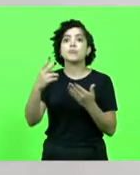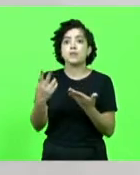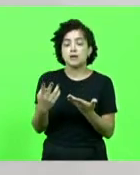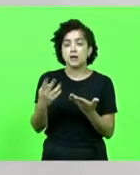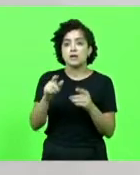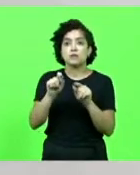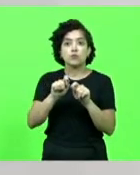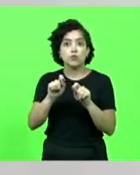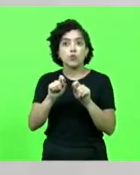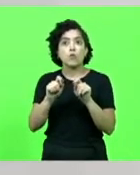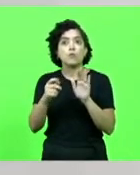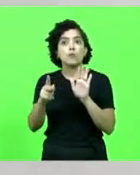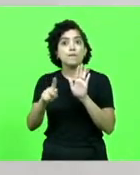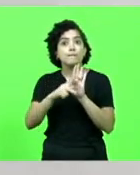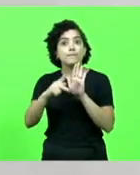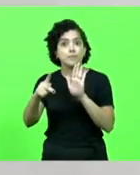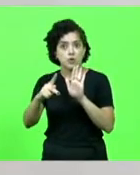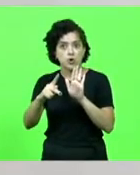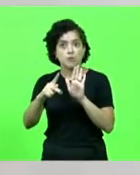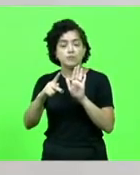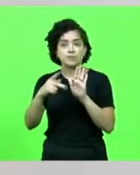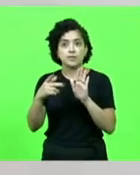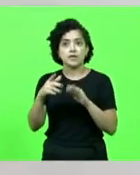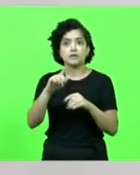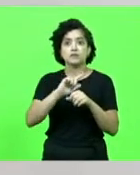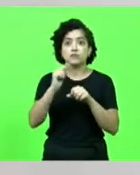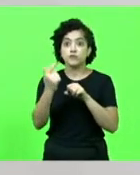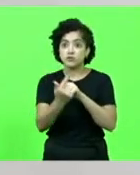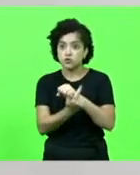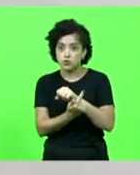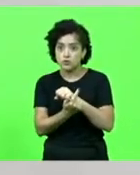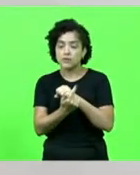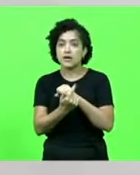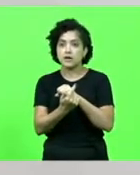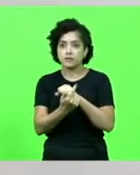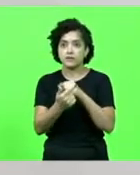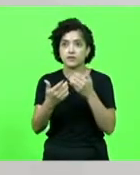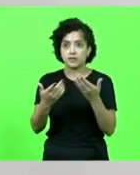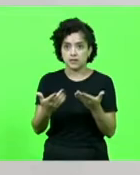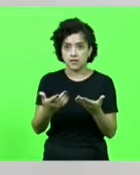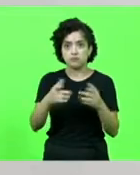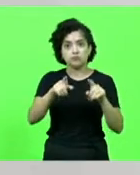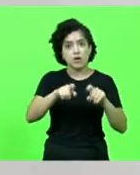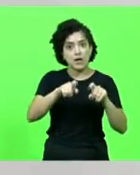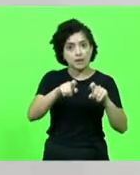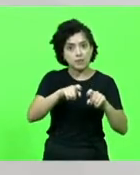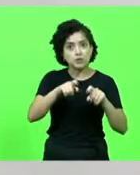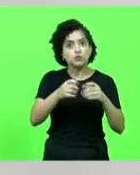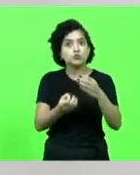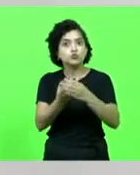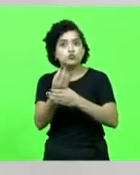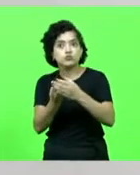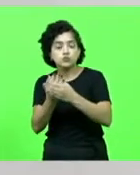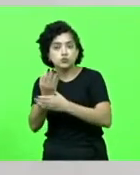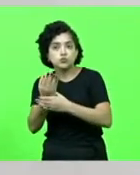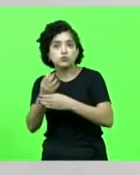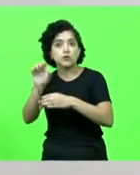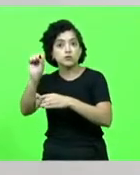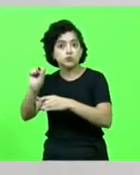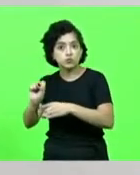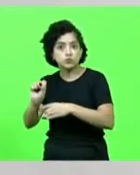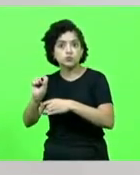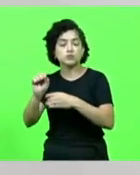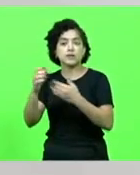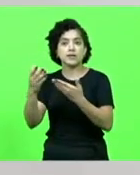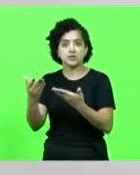pertencente à mesma unidade geográfica referencial para fins de aquicultura que a região sudeste, Santa Catarina